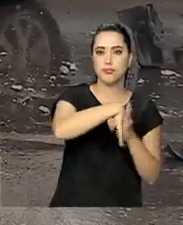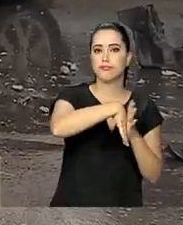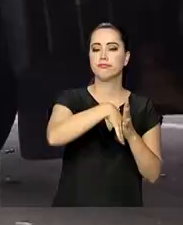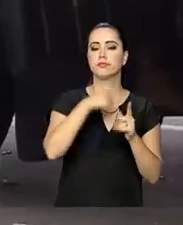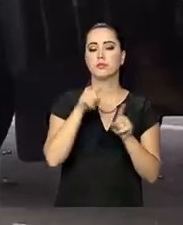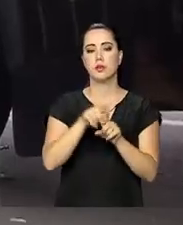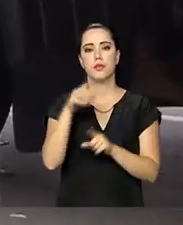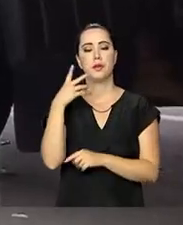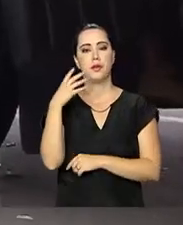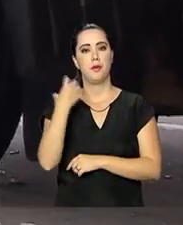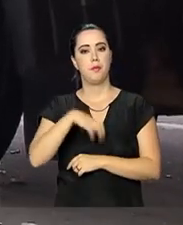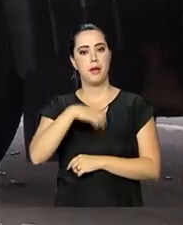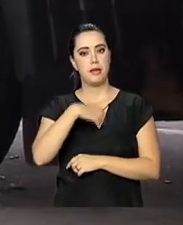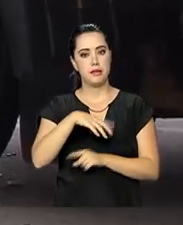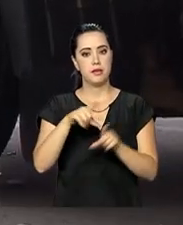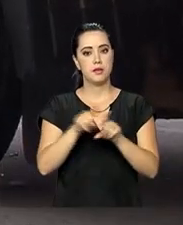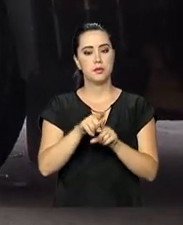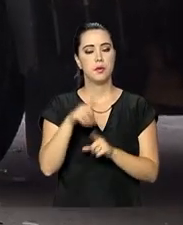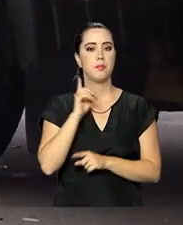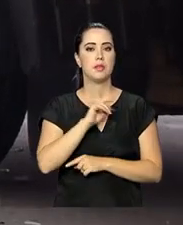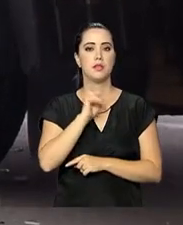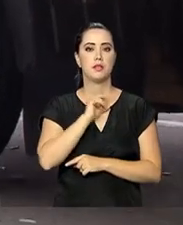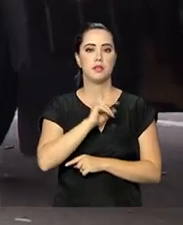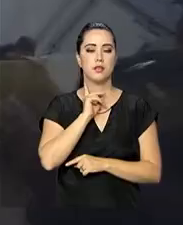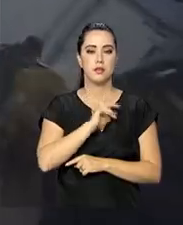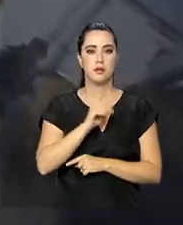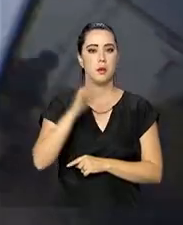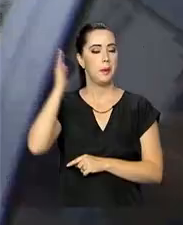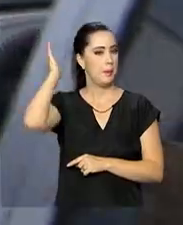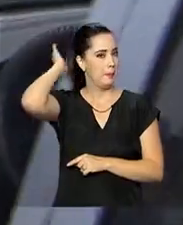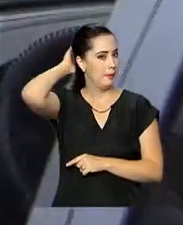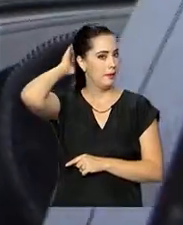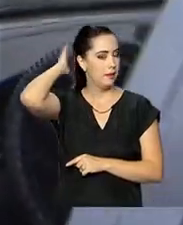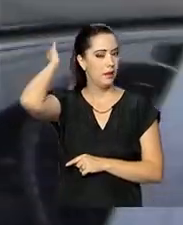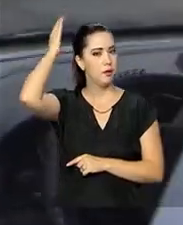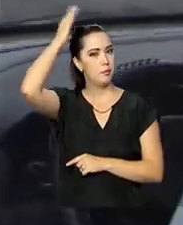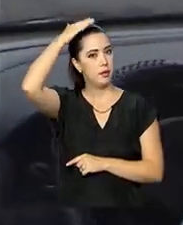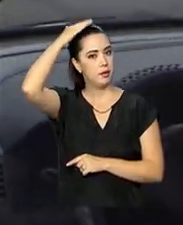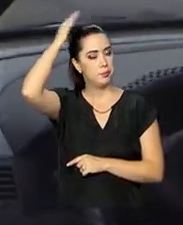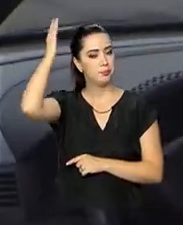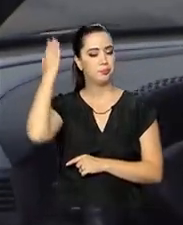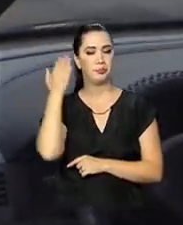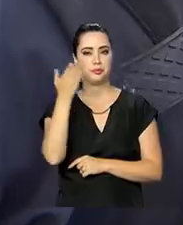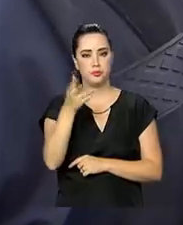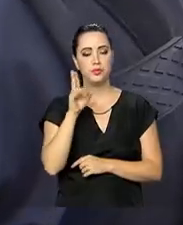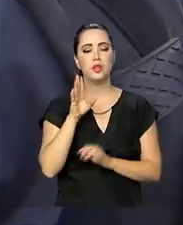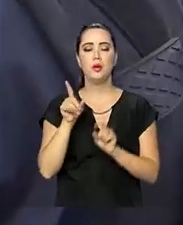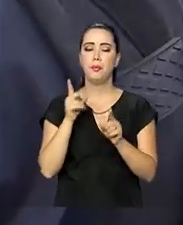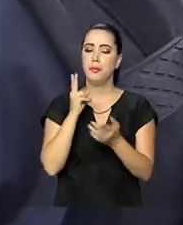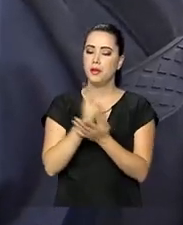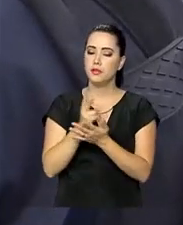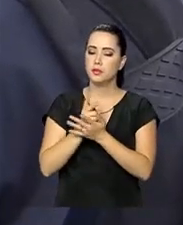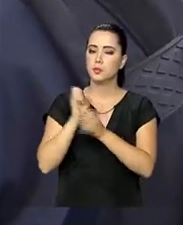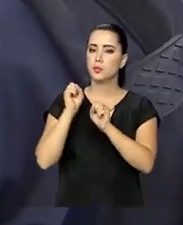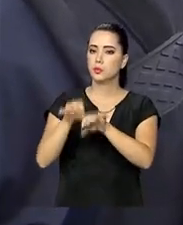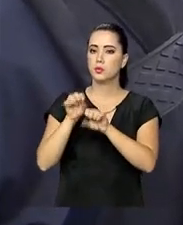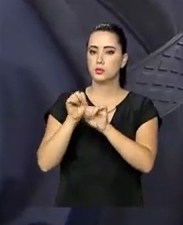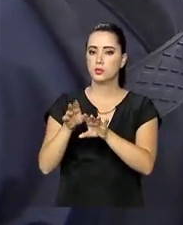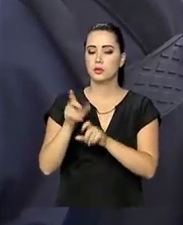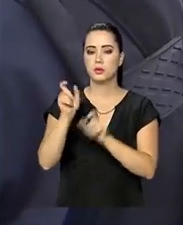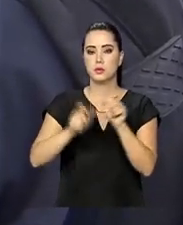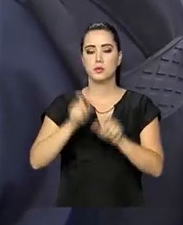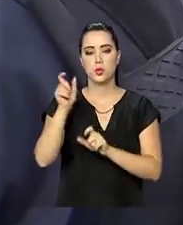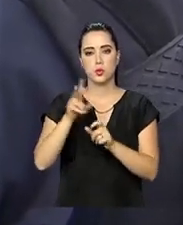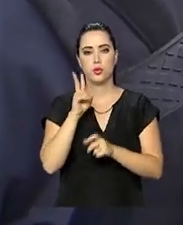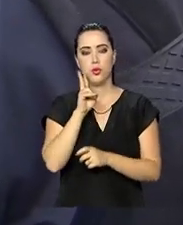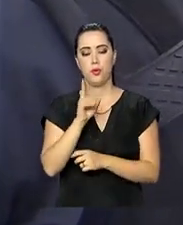foram a Bahia, Minas Gerais, Pará e Paraná. Apesar das diversas campanhas educativas, o número de motoristas